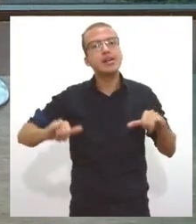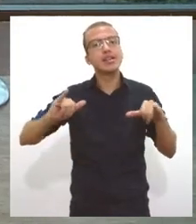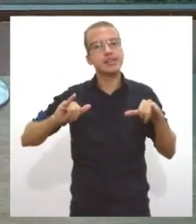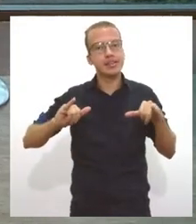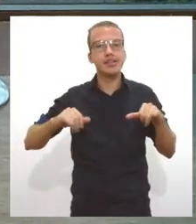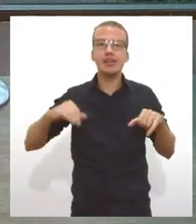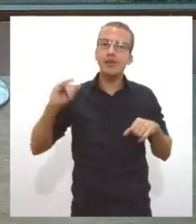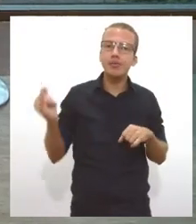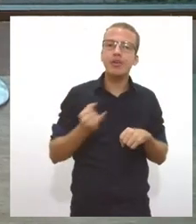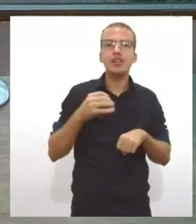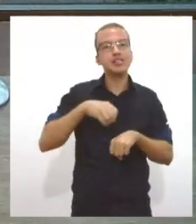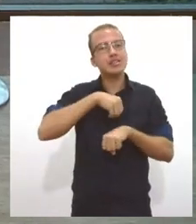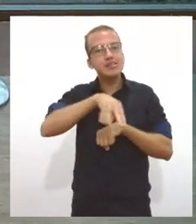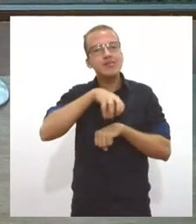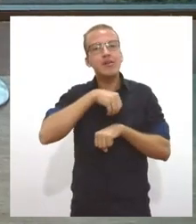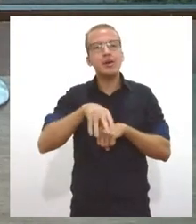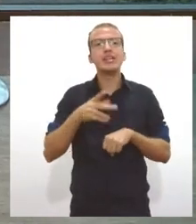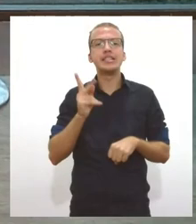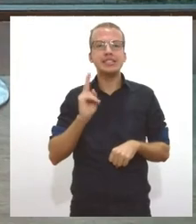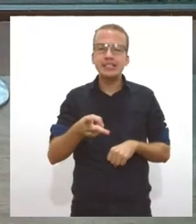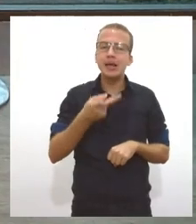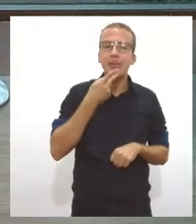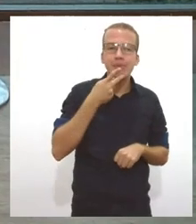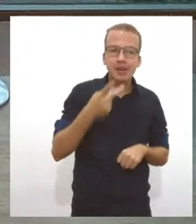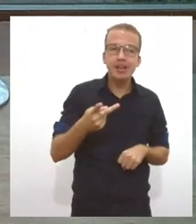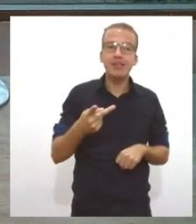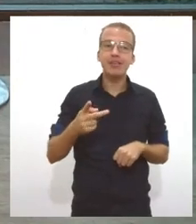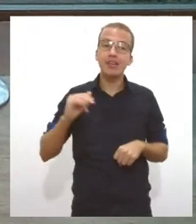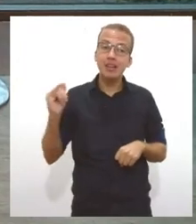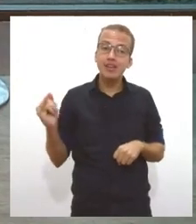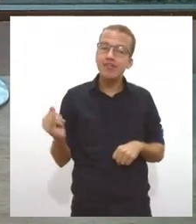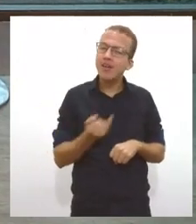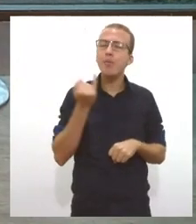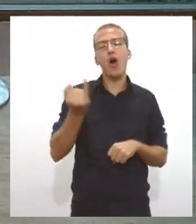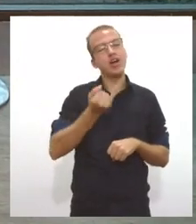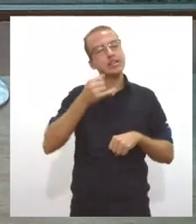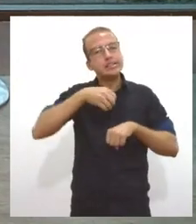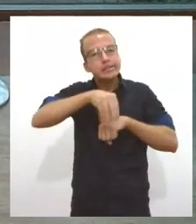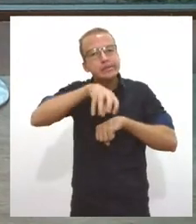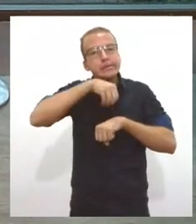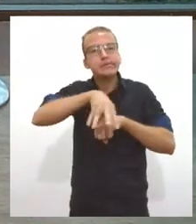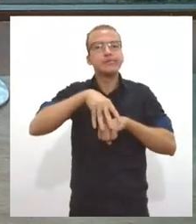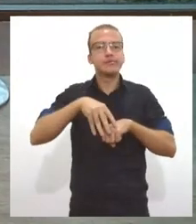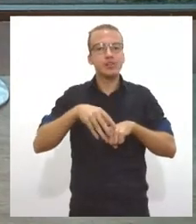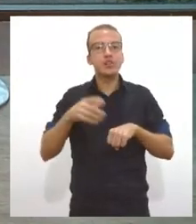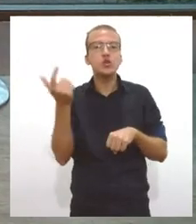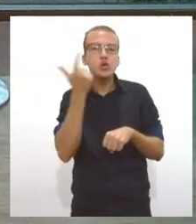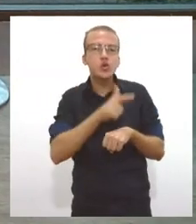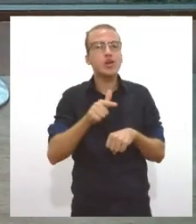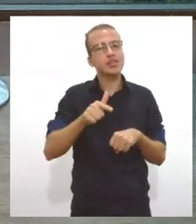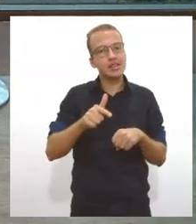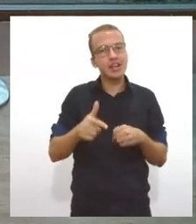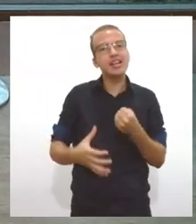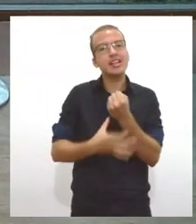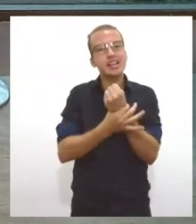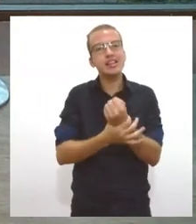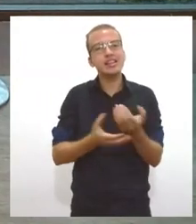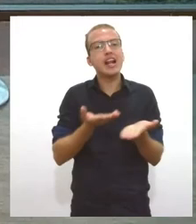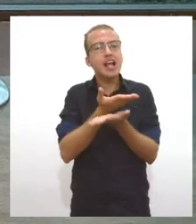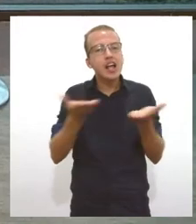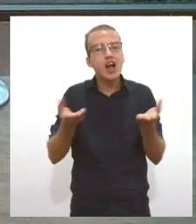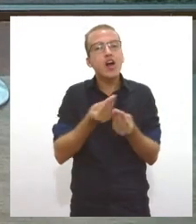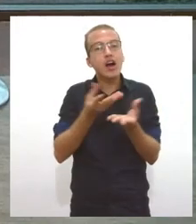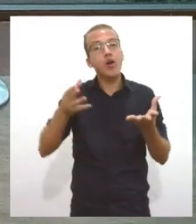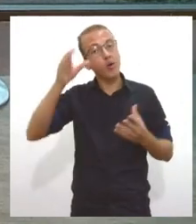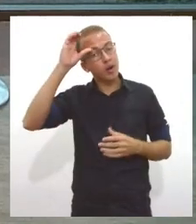gente sempre trata aqui né Kátia do quanto a informação ela é importante e ela capacita o cidadão Valquíria querida muito bom tê-la aqui